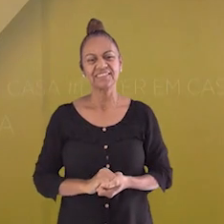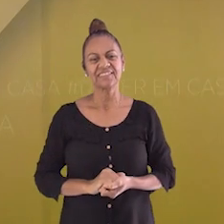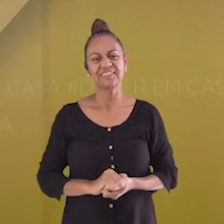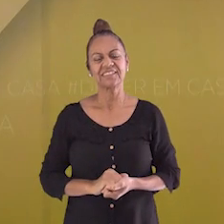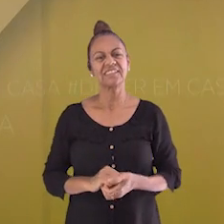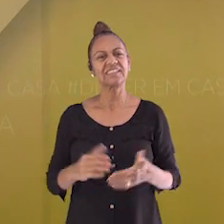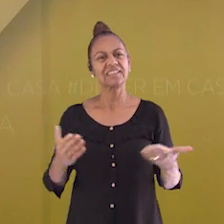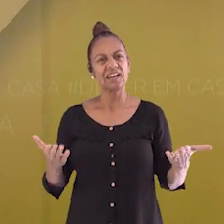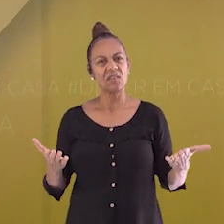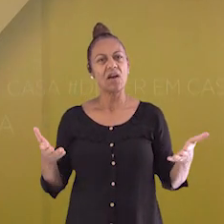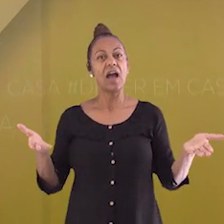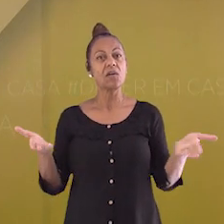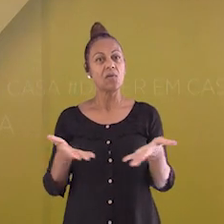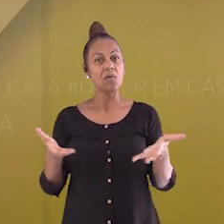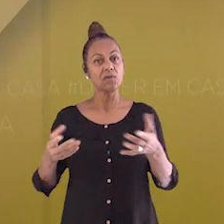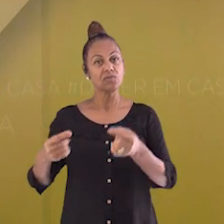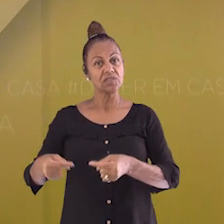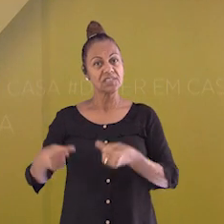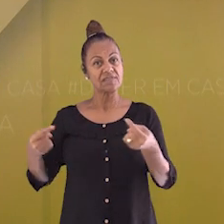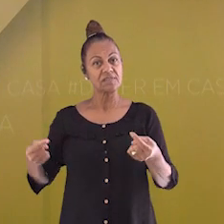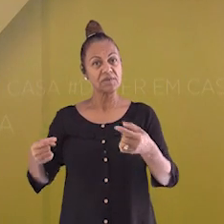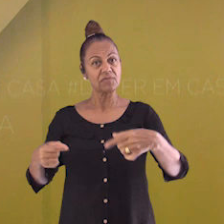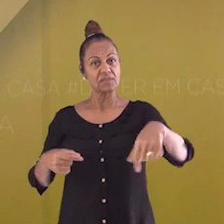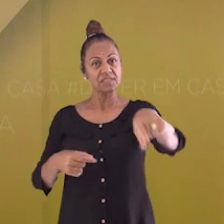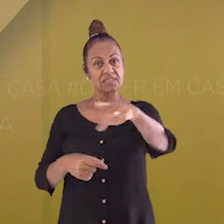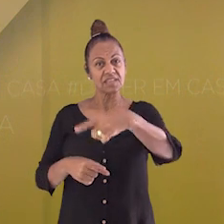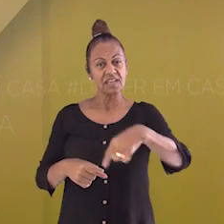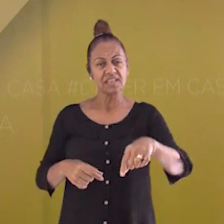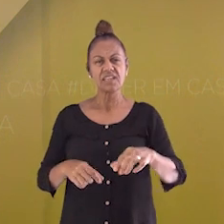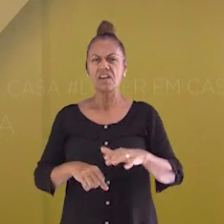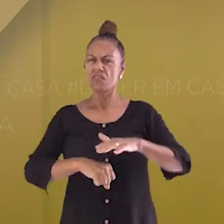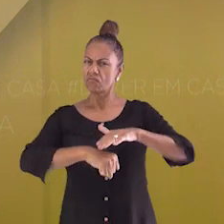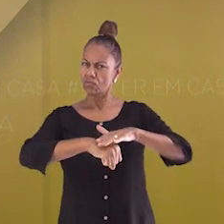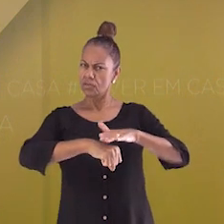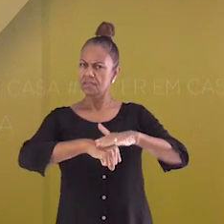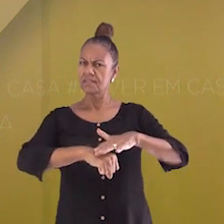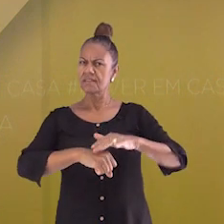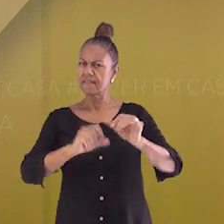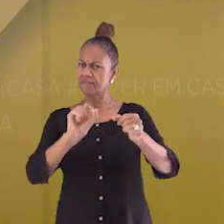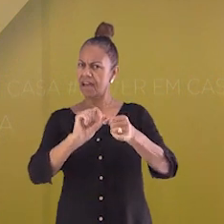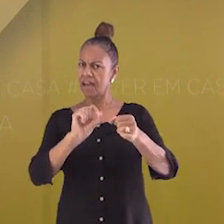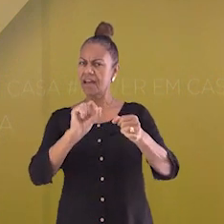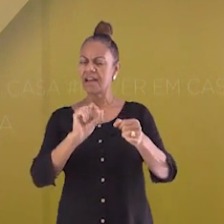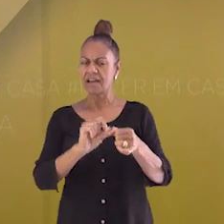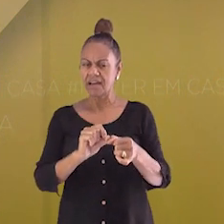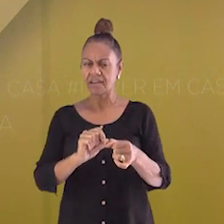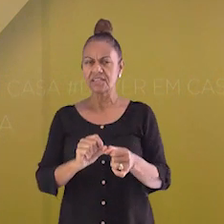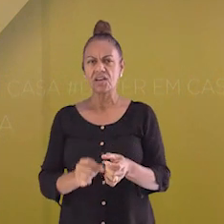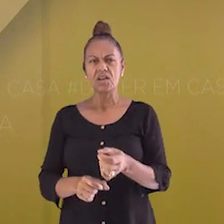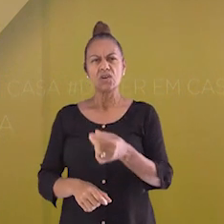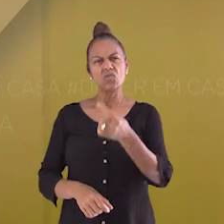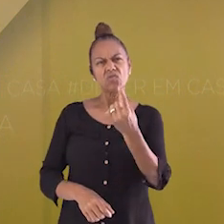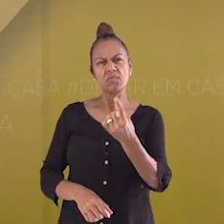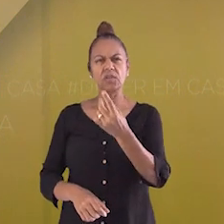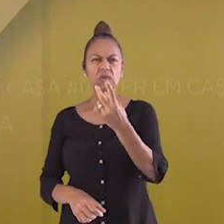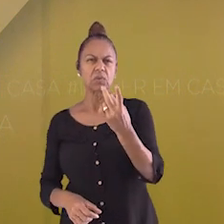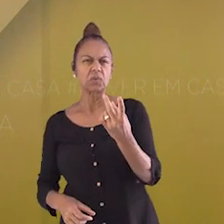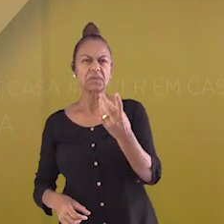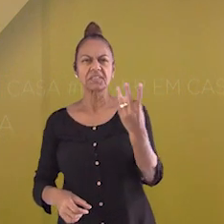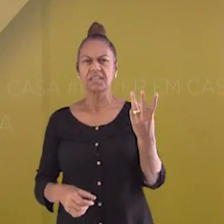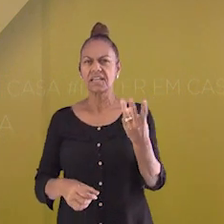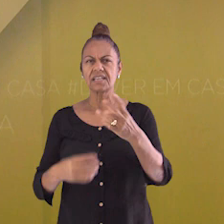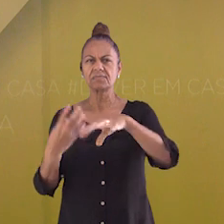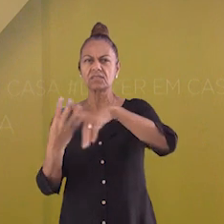Galerinha, aí vai um desafio para você. Faça duas ou mais misturas que eu fiz aqui nessa aula.